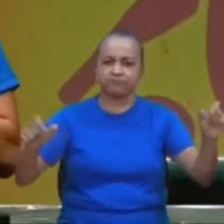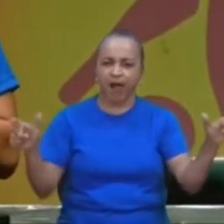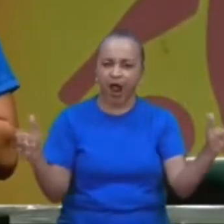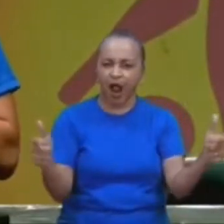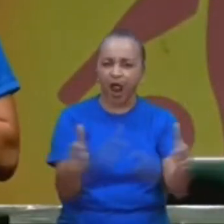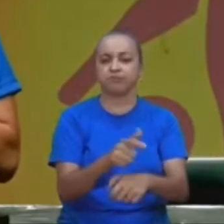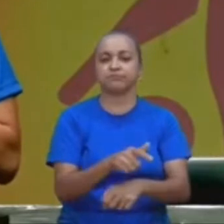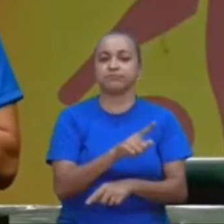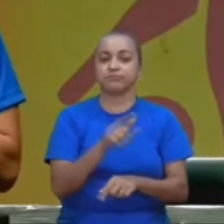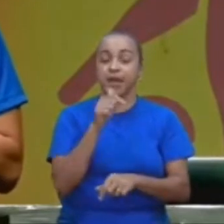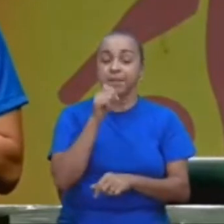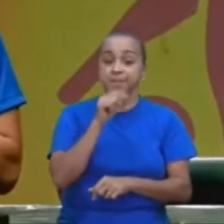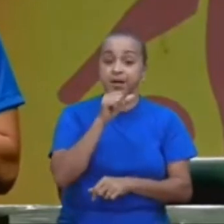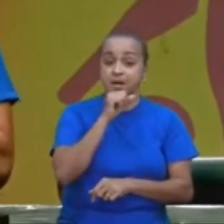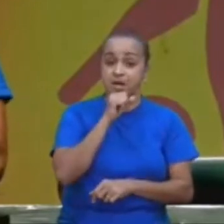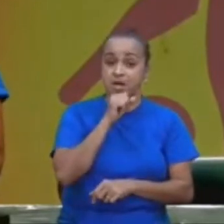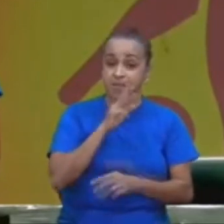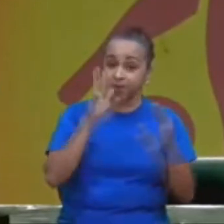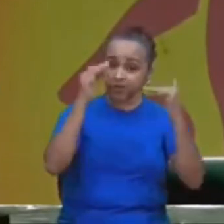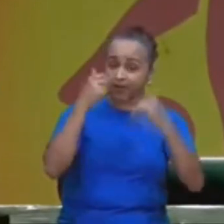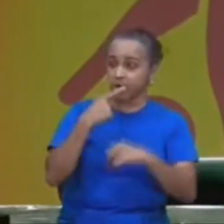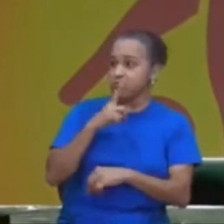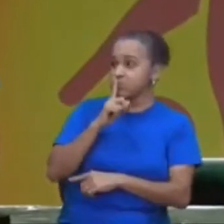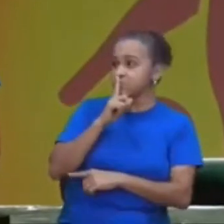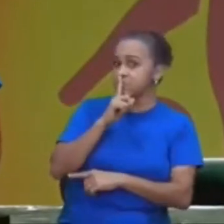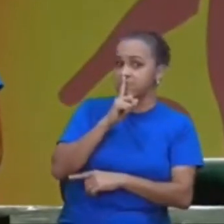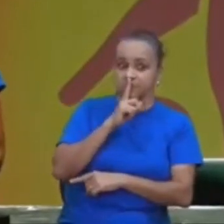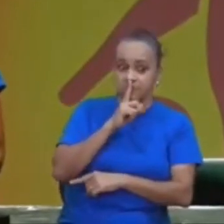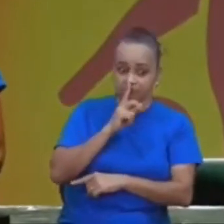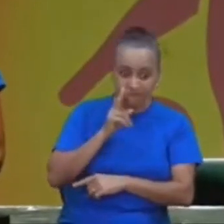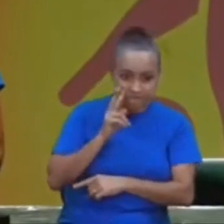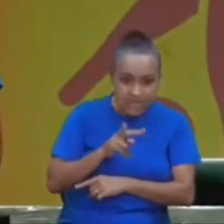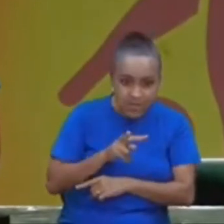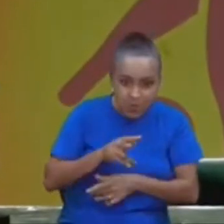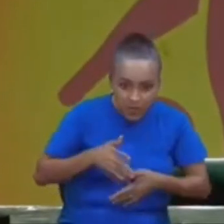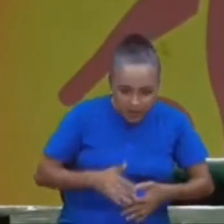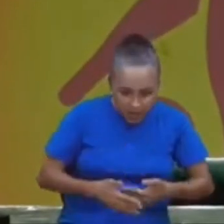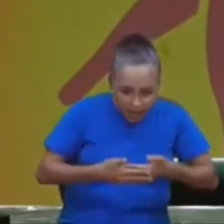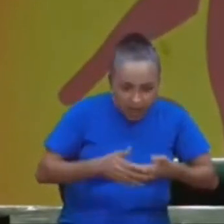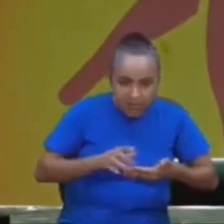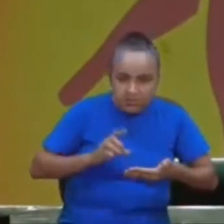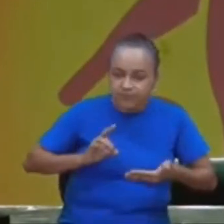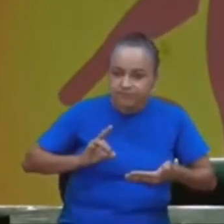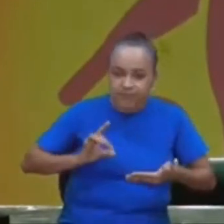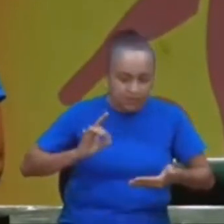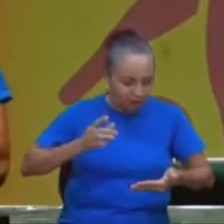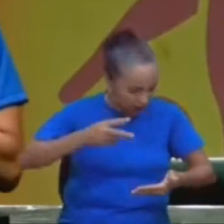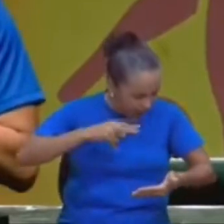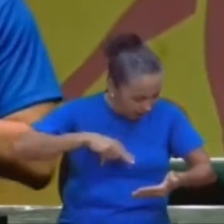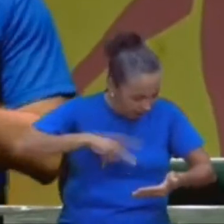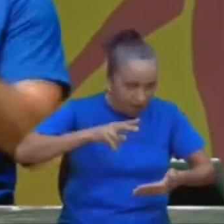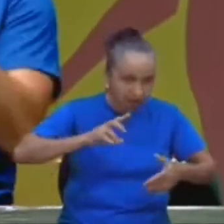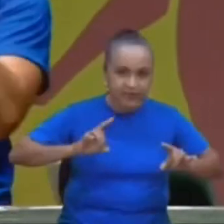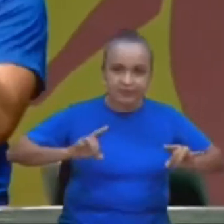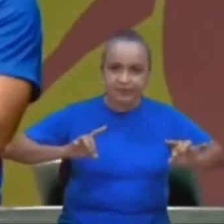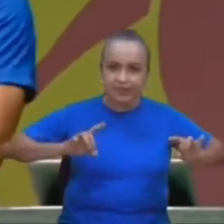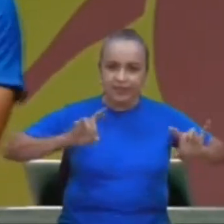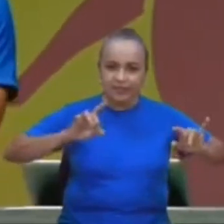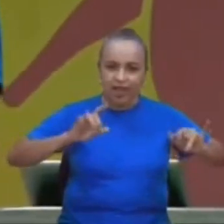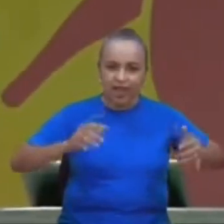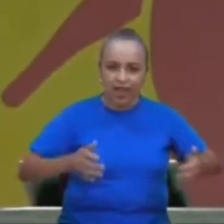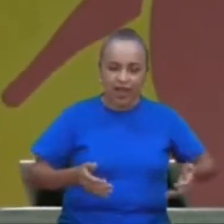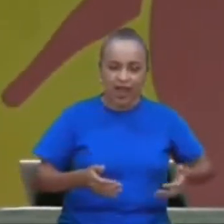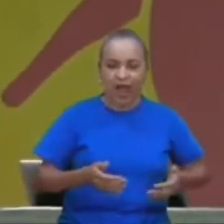do, do Moisés, escondeu, porque a Bíblia, diz, viu, que ele era uma criança, especial, né, algumas pessoas, dizem, que quando ela botava na